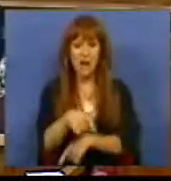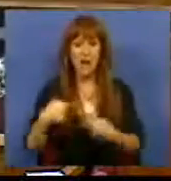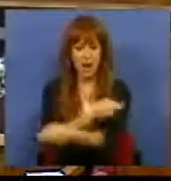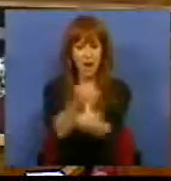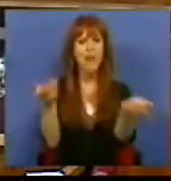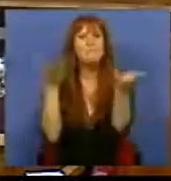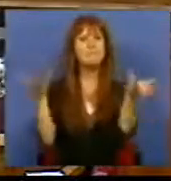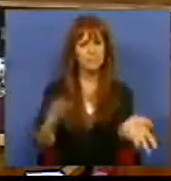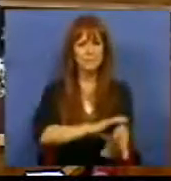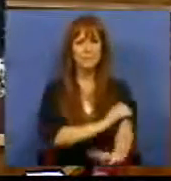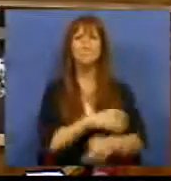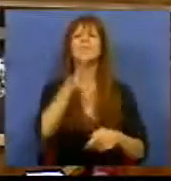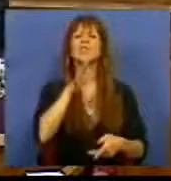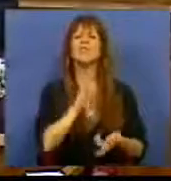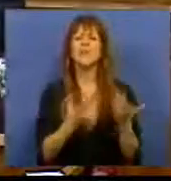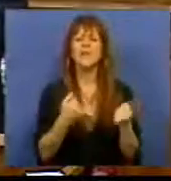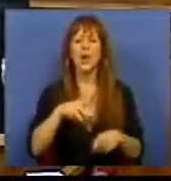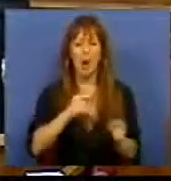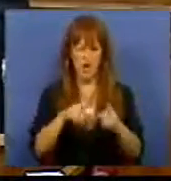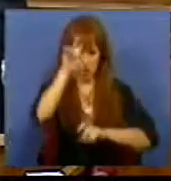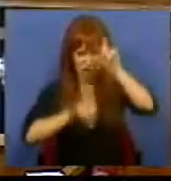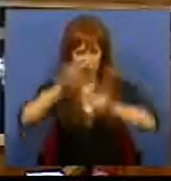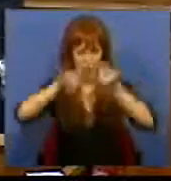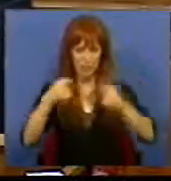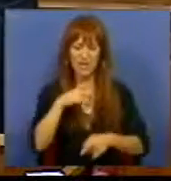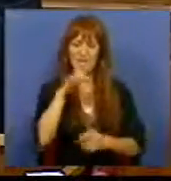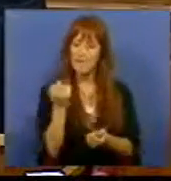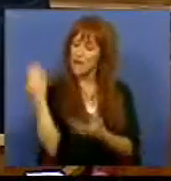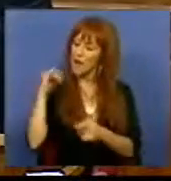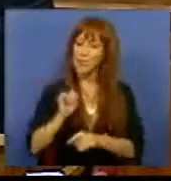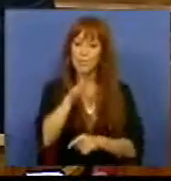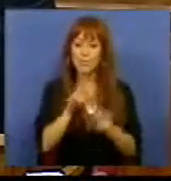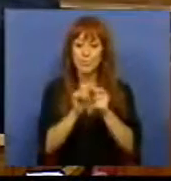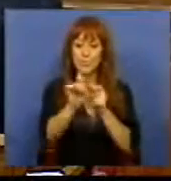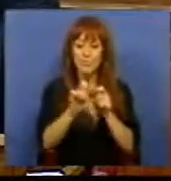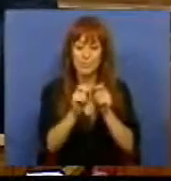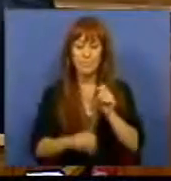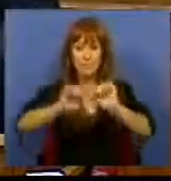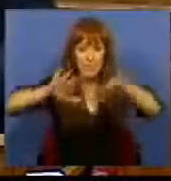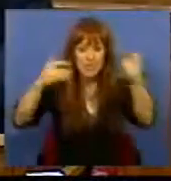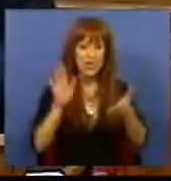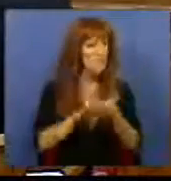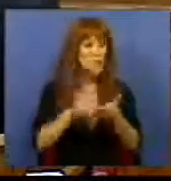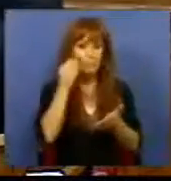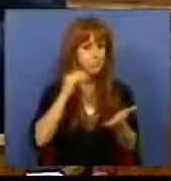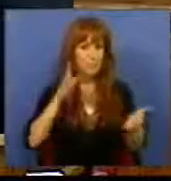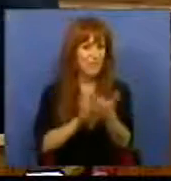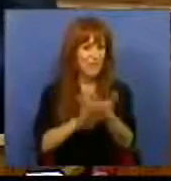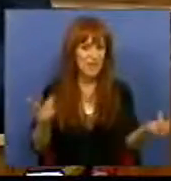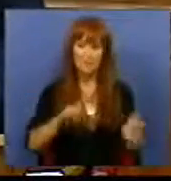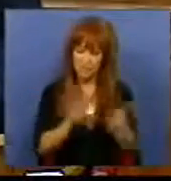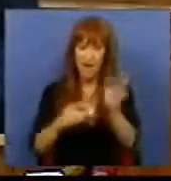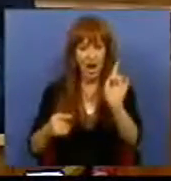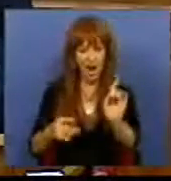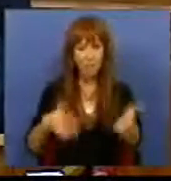distribuição. Explique lá, gosta muito de estatísticas e disse há pouco na sua intervenção inicial que os factos são factos. Isto é um